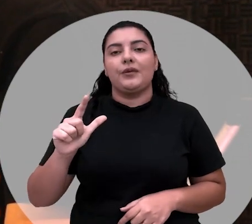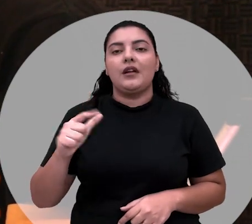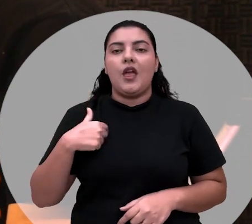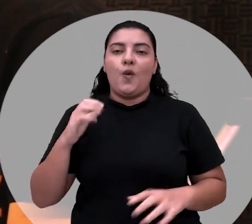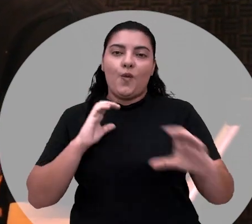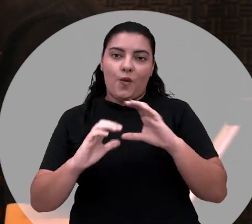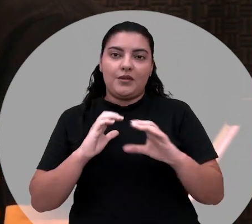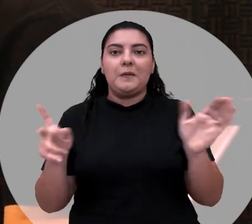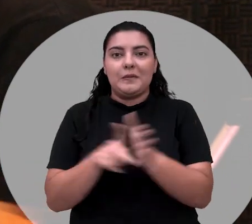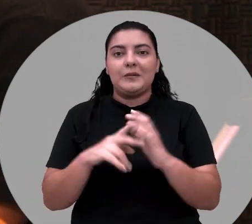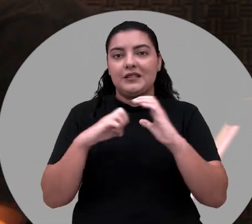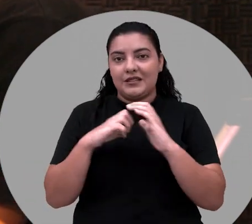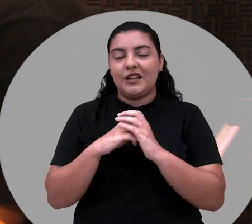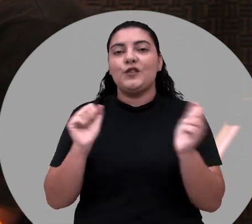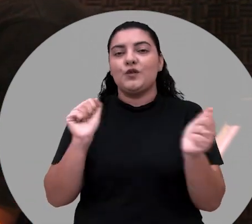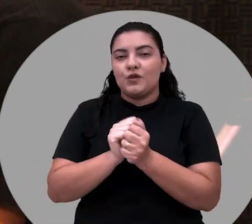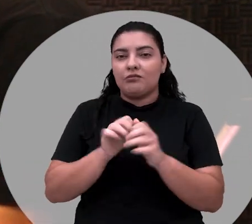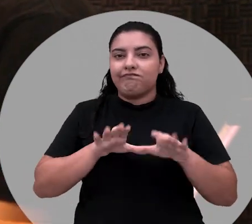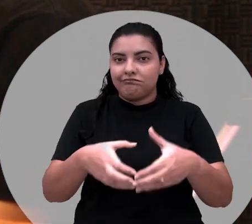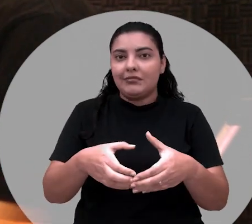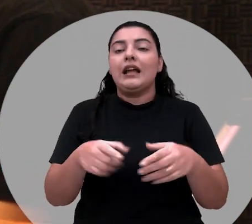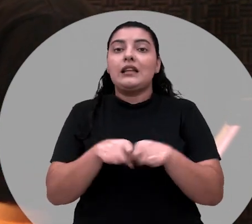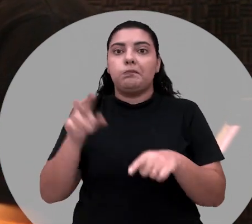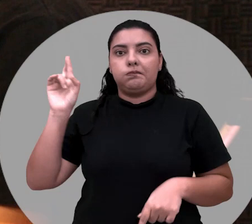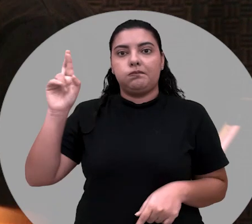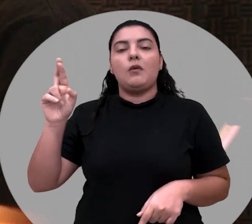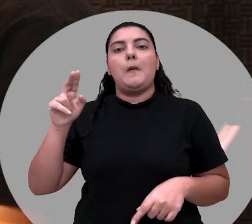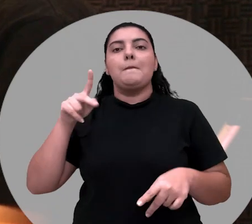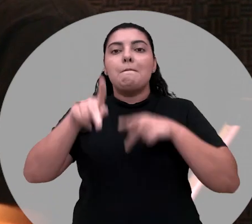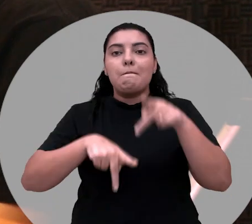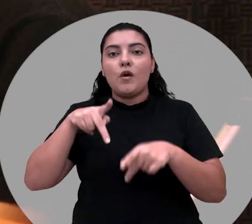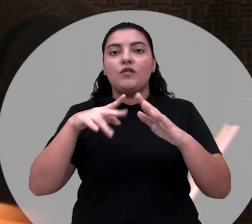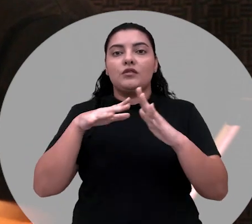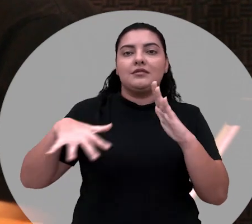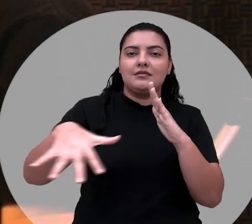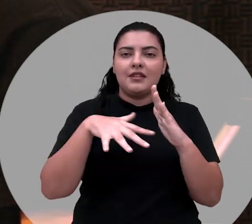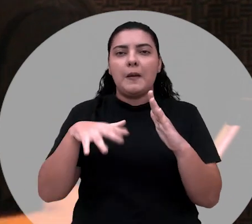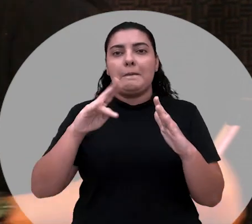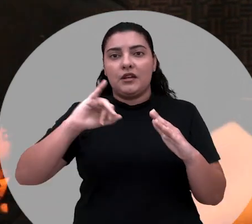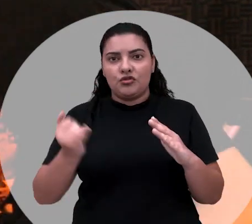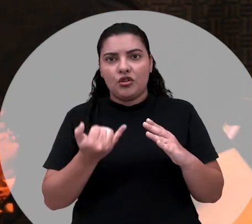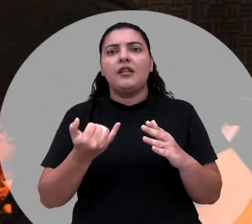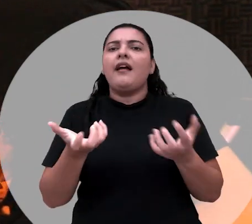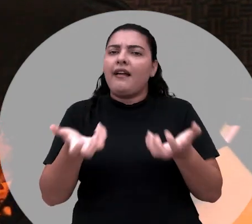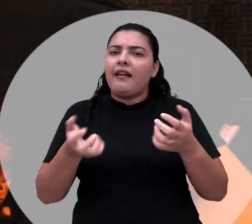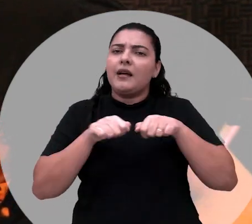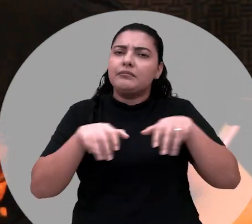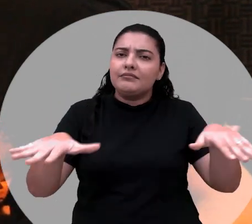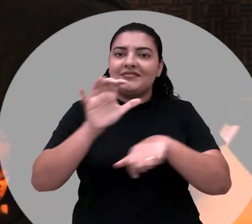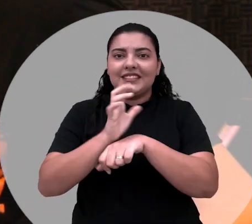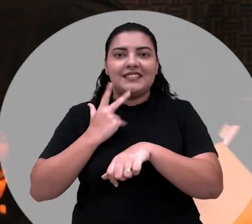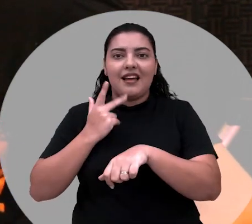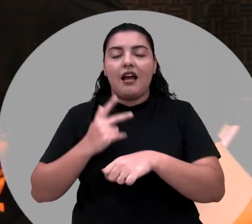comunicação do CCBJ, também junto com esse movimento dos Povos de Terreiro, do Grande Bom Jardim, mas também que a gente quer ampliar para todo o nosso estado,